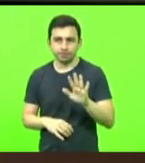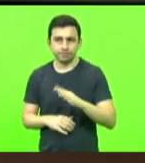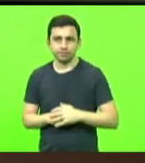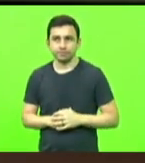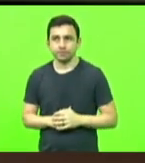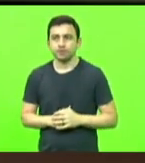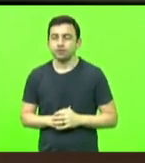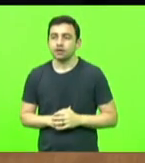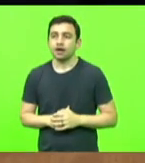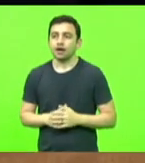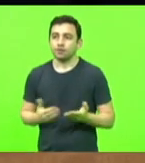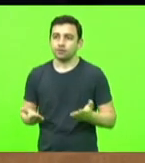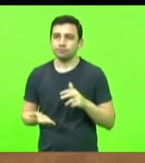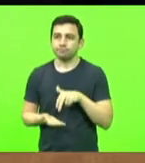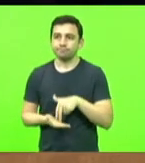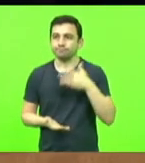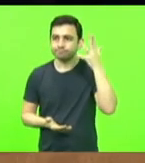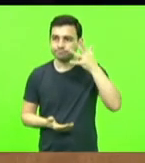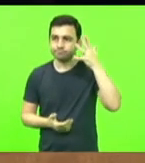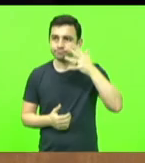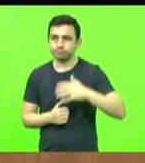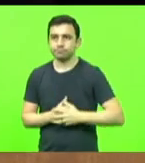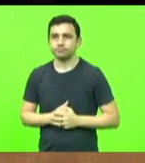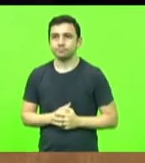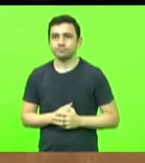Cobalchini. Pois não, senador.